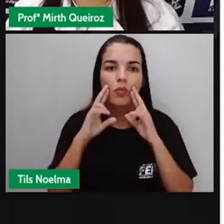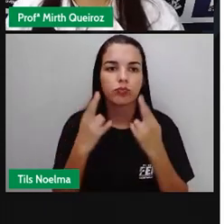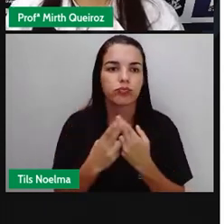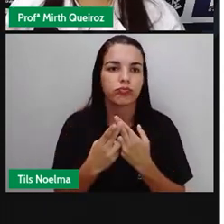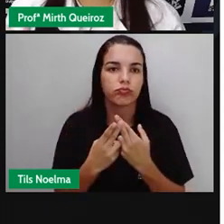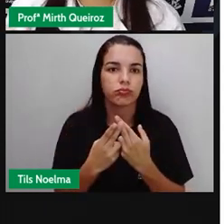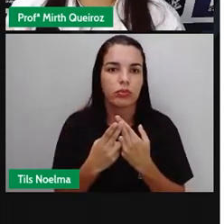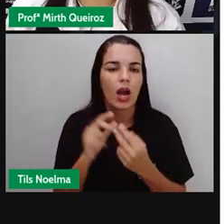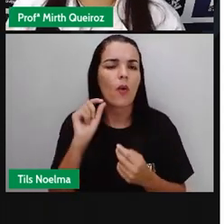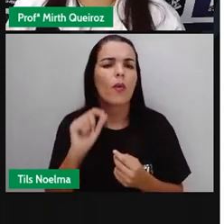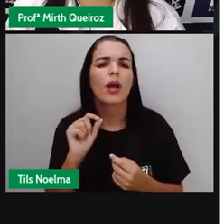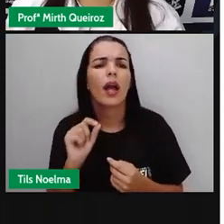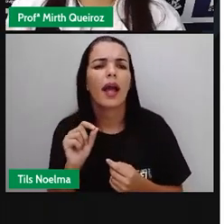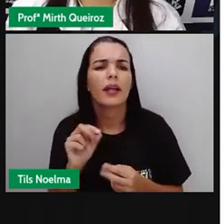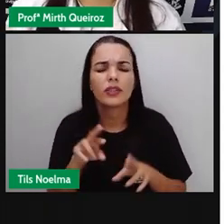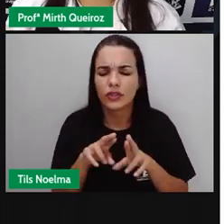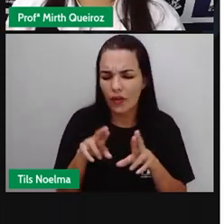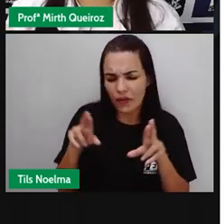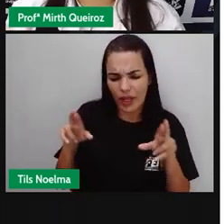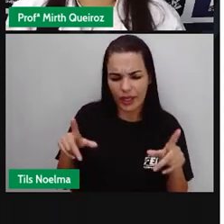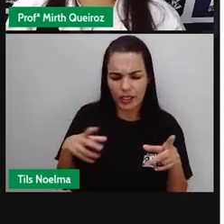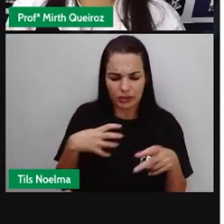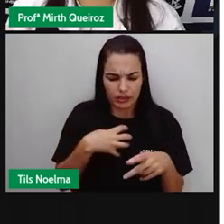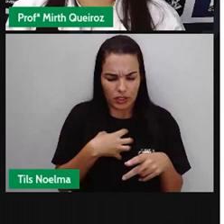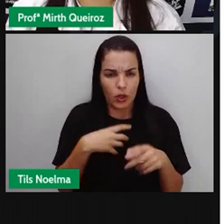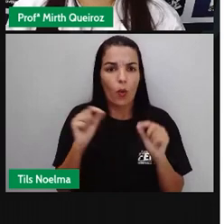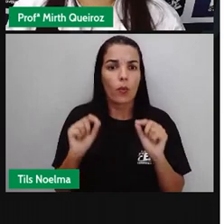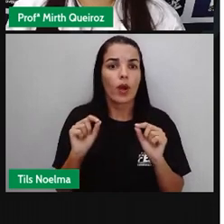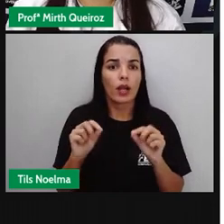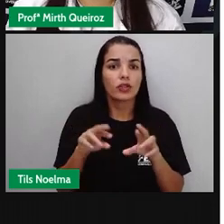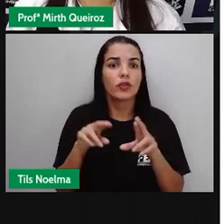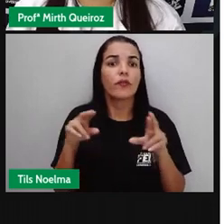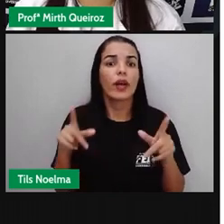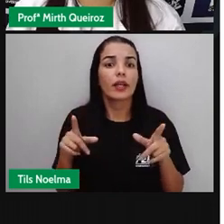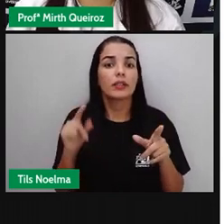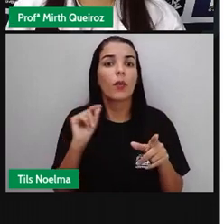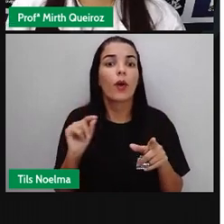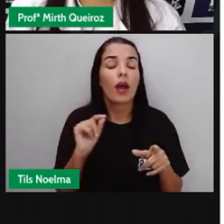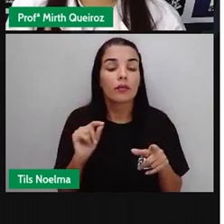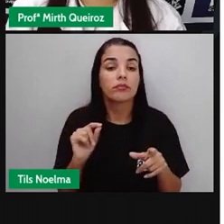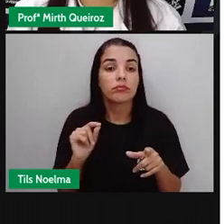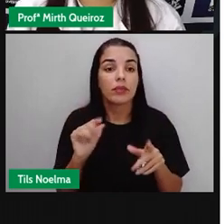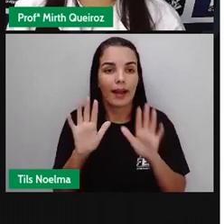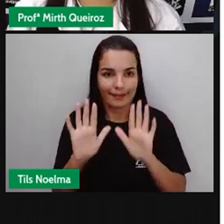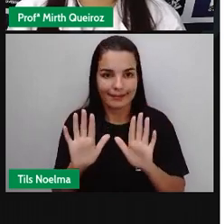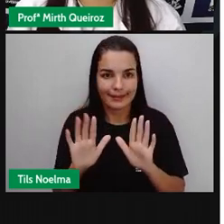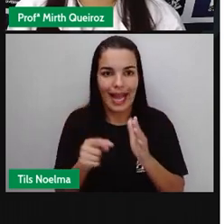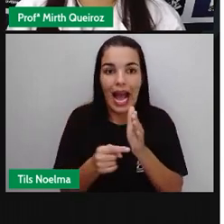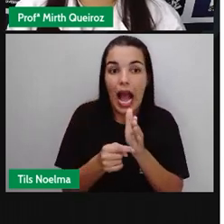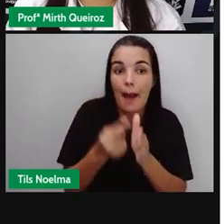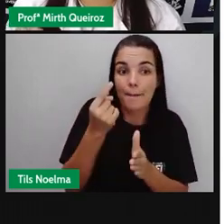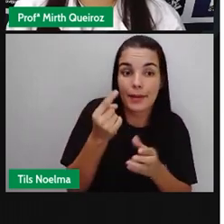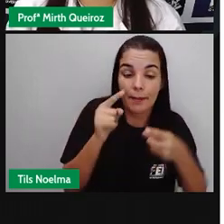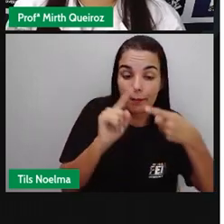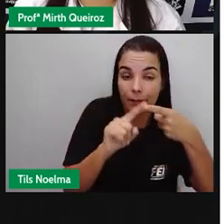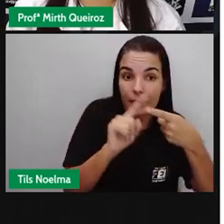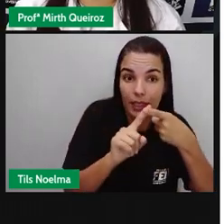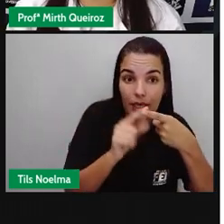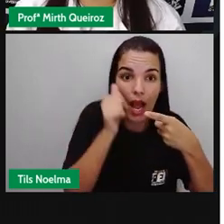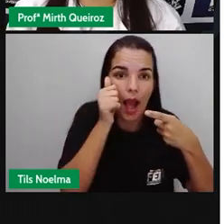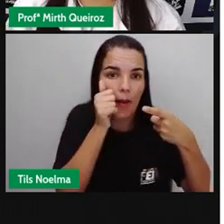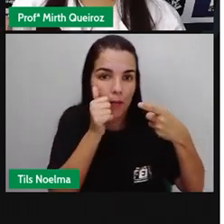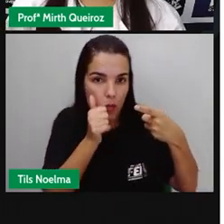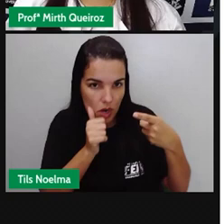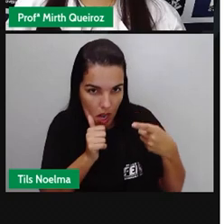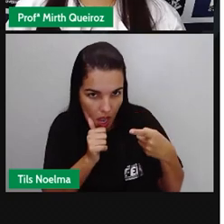reunião. Qual a diferença de sentido entre essas duas frases? Nessa primeira frase, onde nós temos a